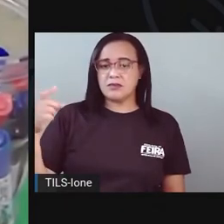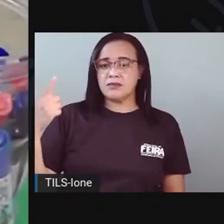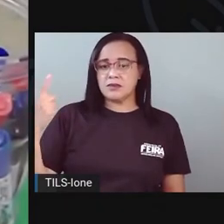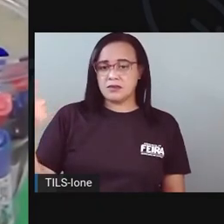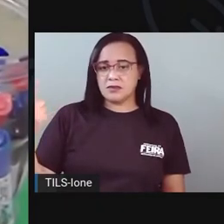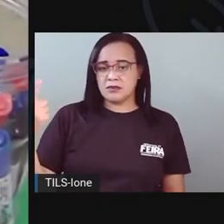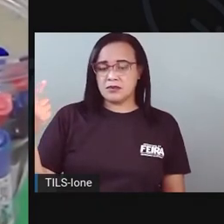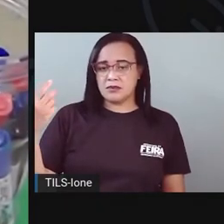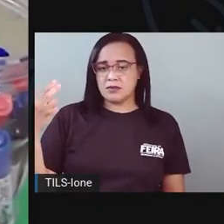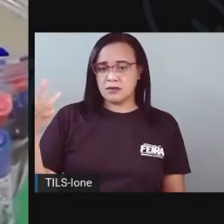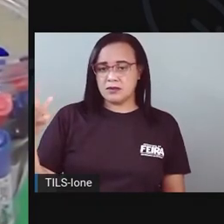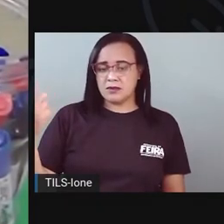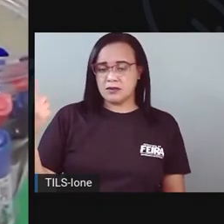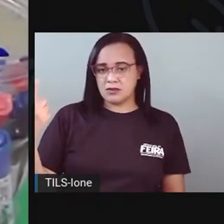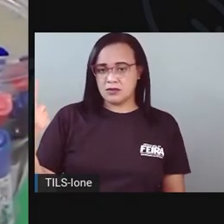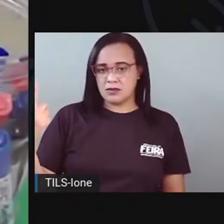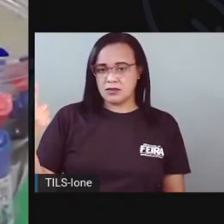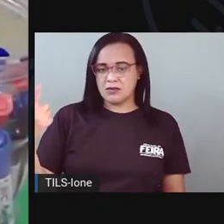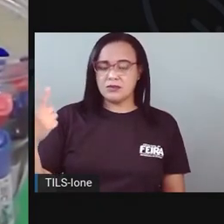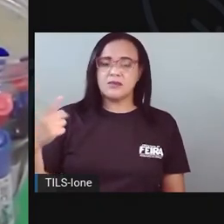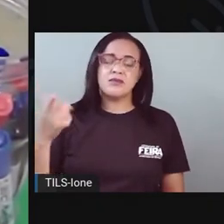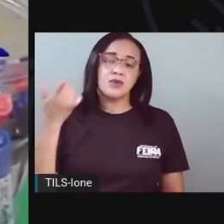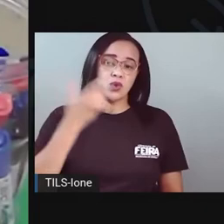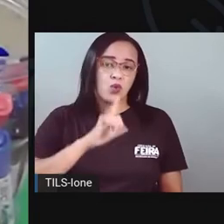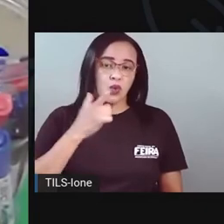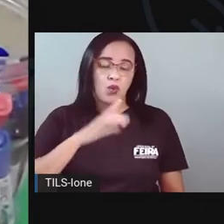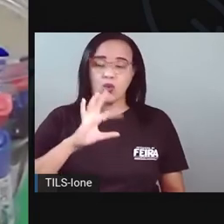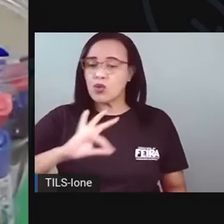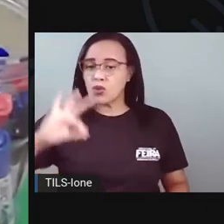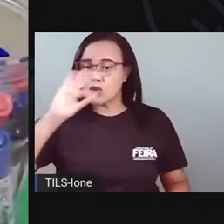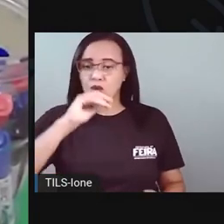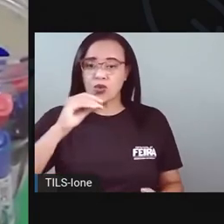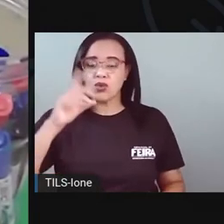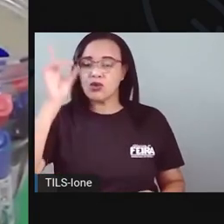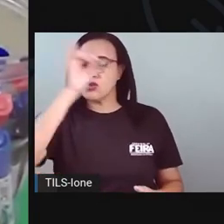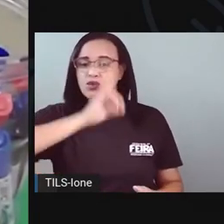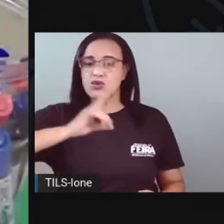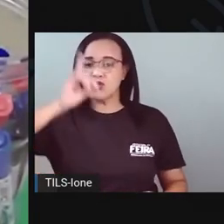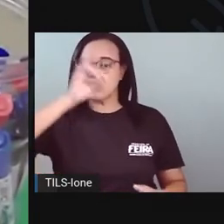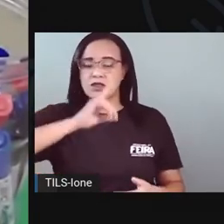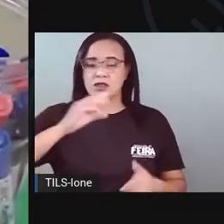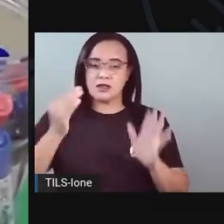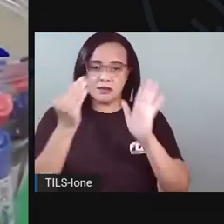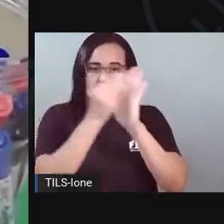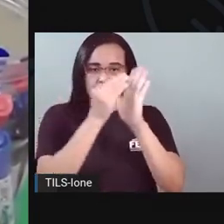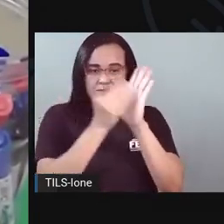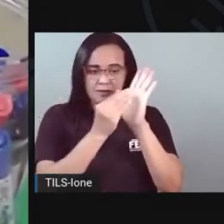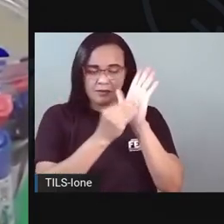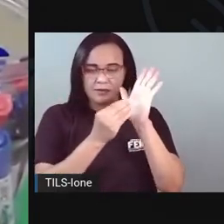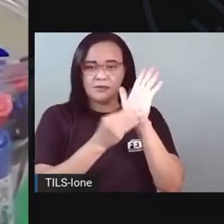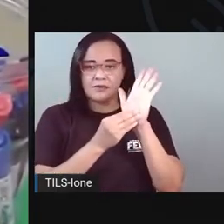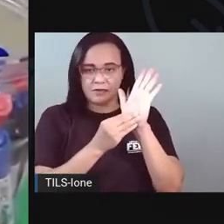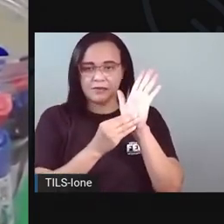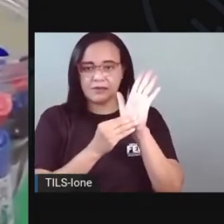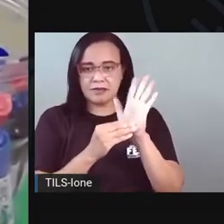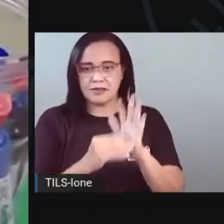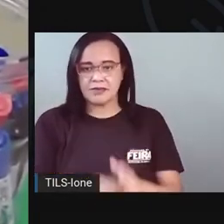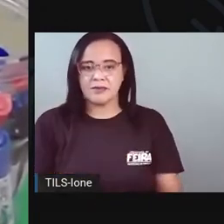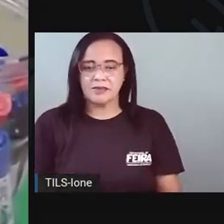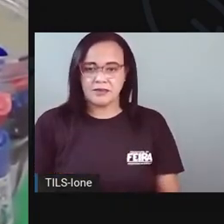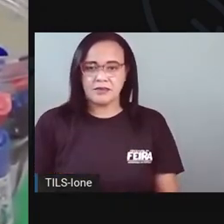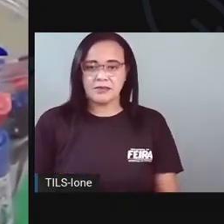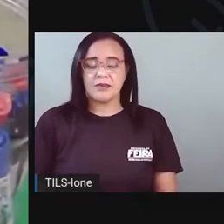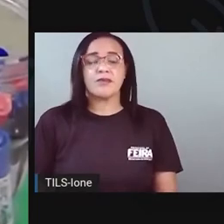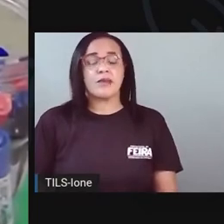trinta e um. Consegui todos. Se você achar que ficou feinho esse lugar aqui, a pró errou, sobrou papel, não